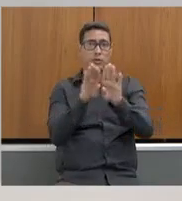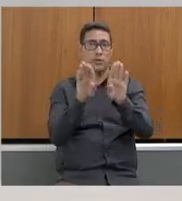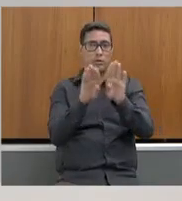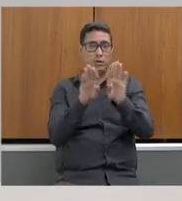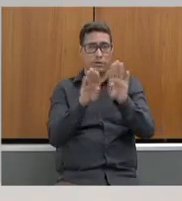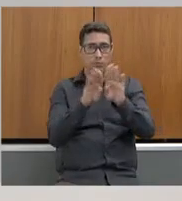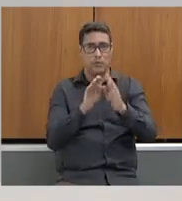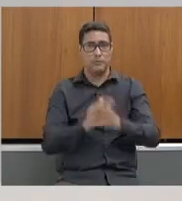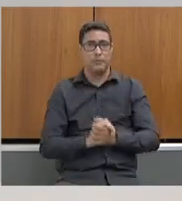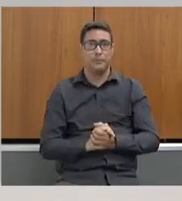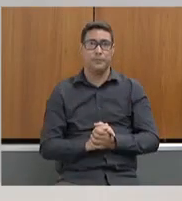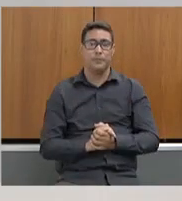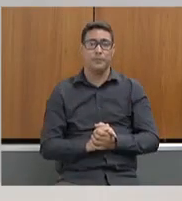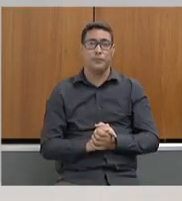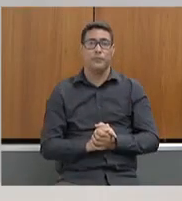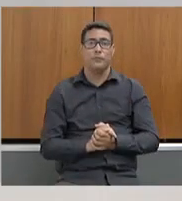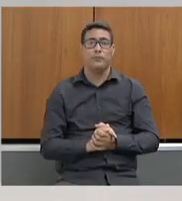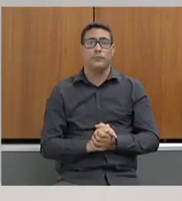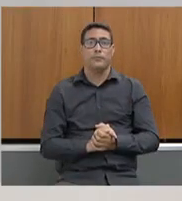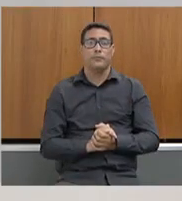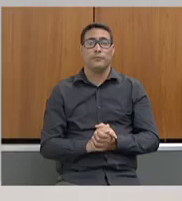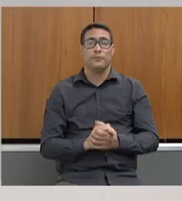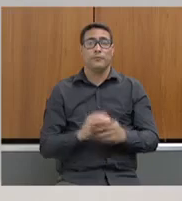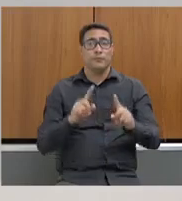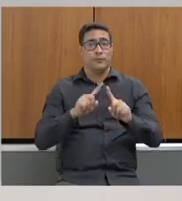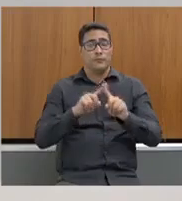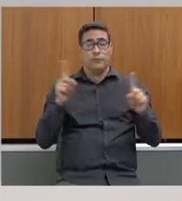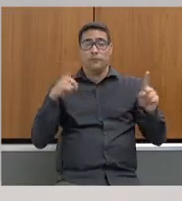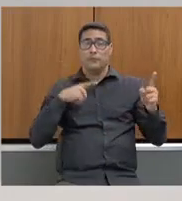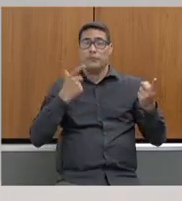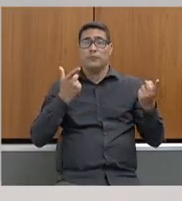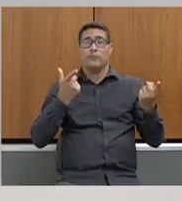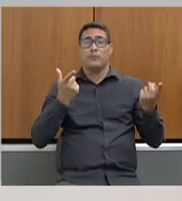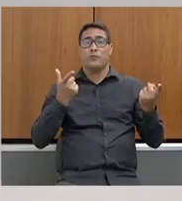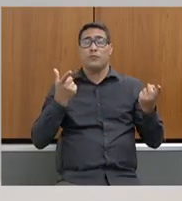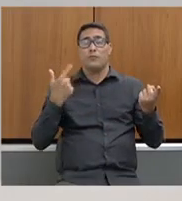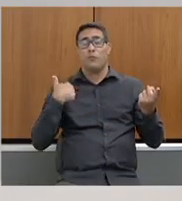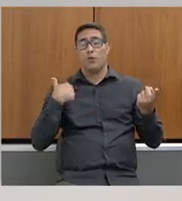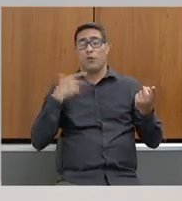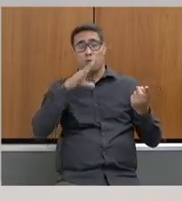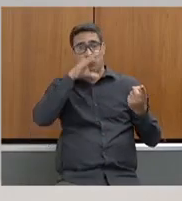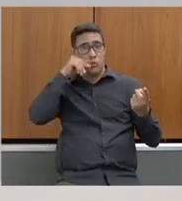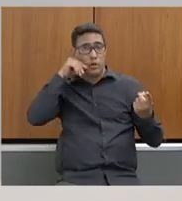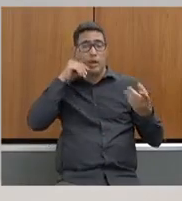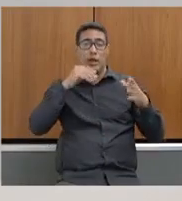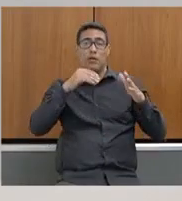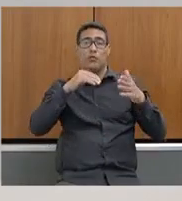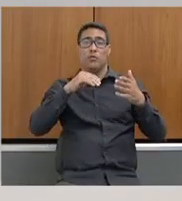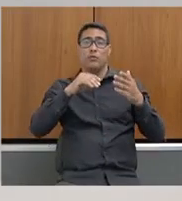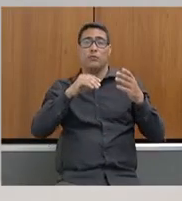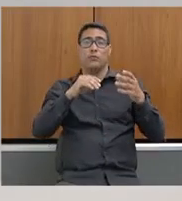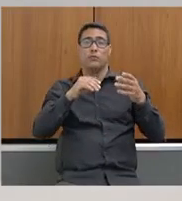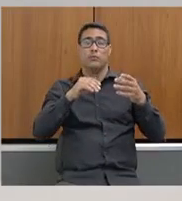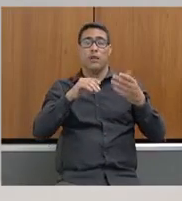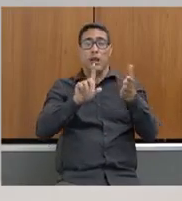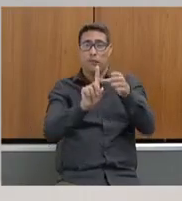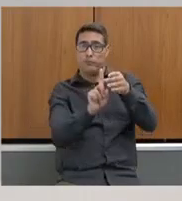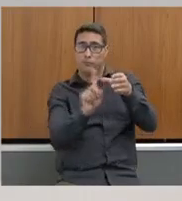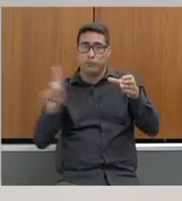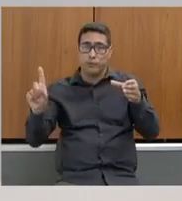esse empreendimento. Bem, sobre servidor afastado por decisão judicial, obviamente,